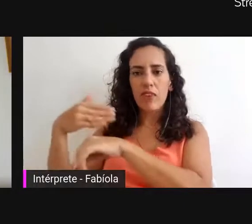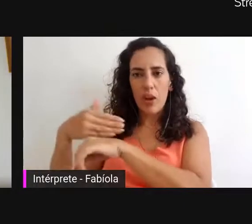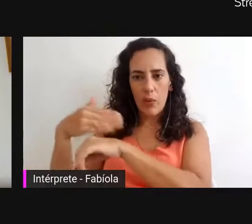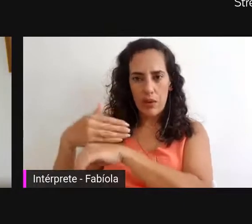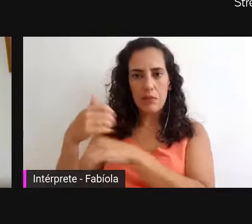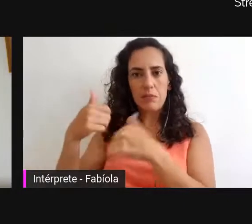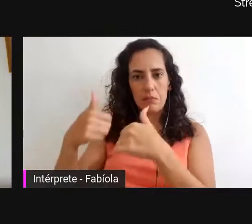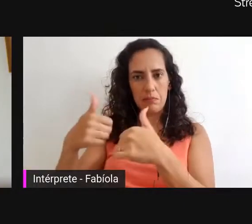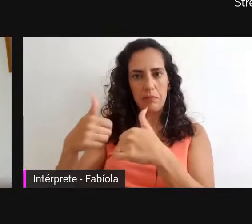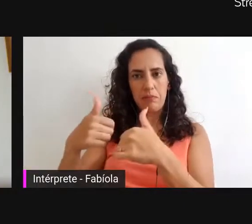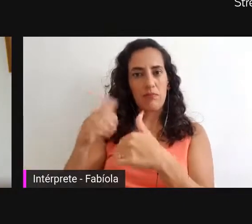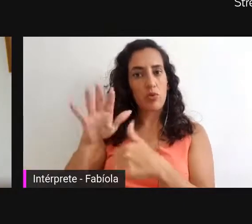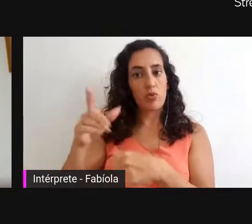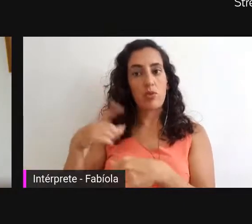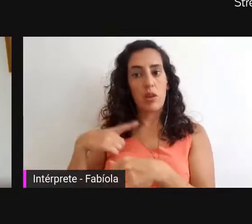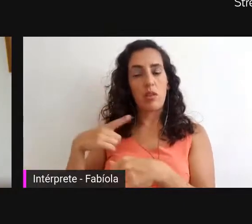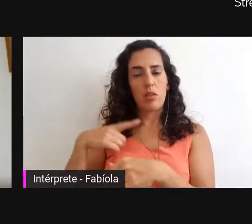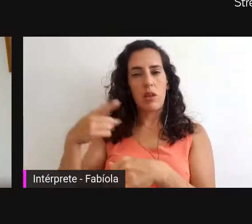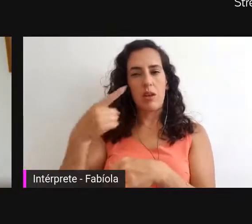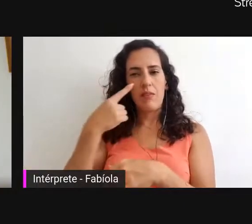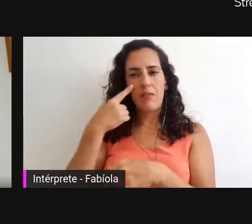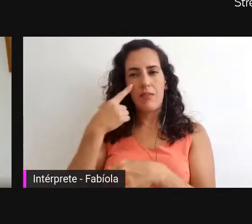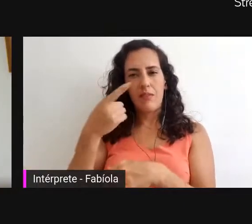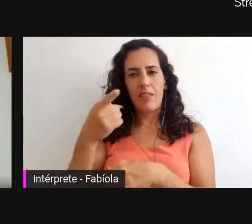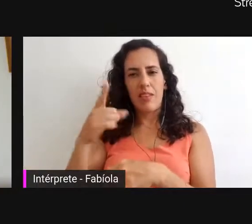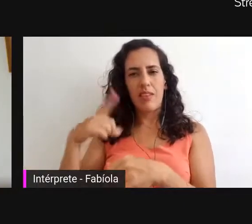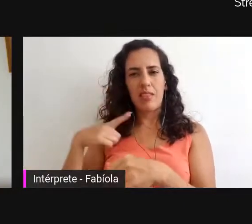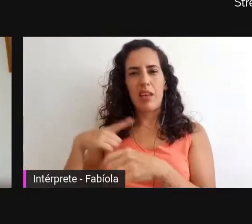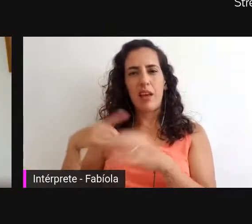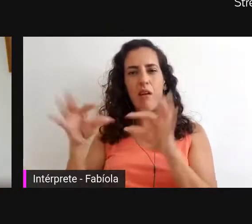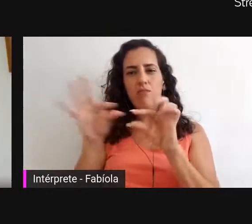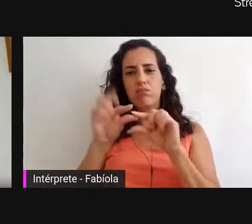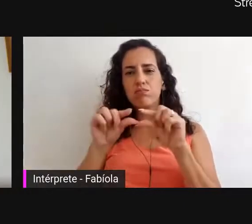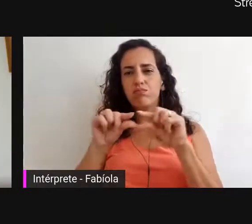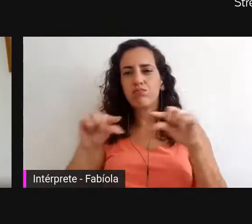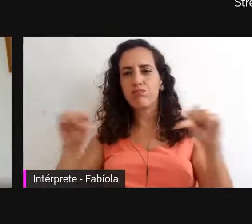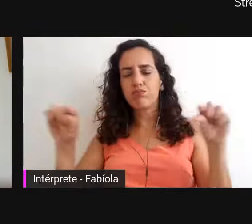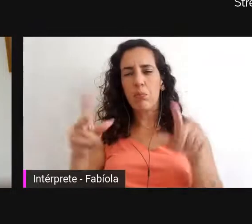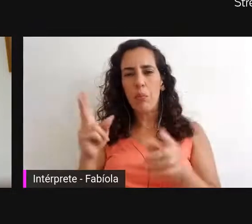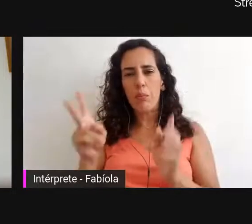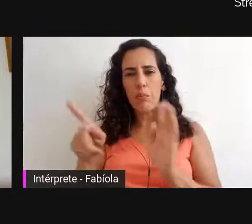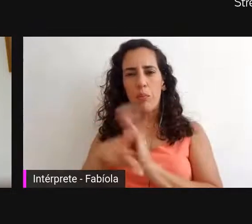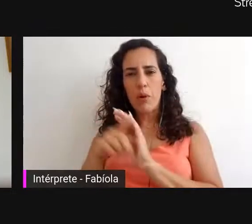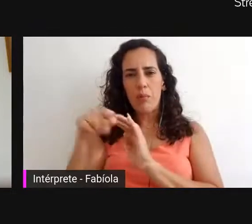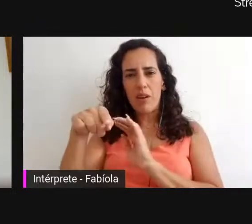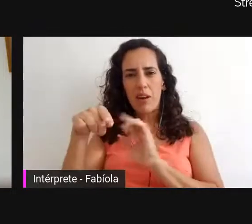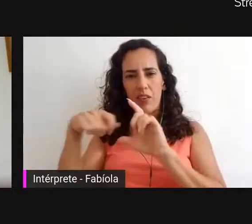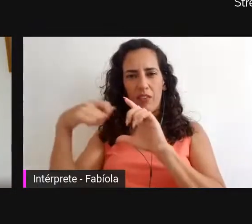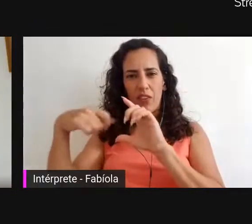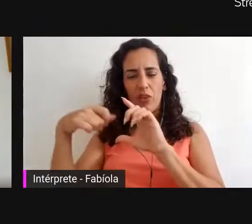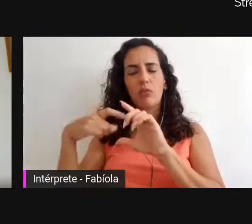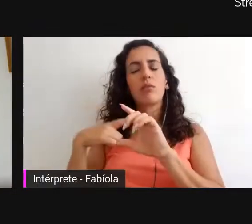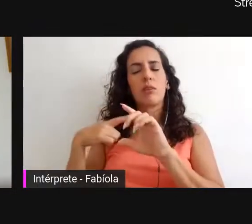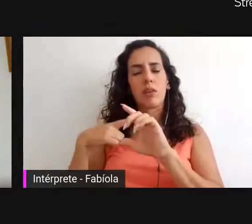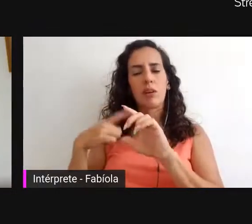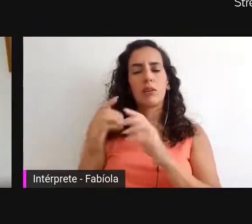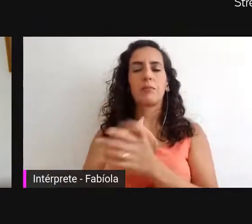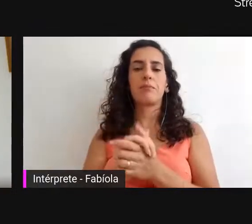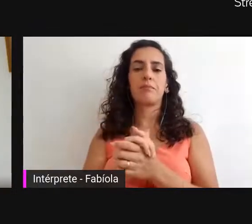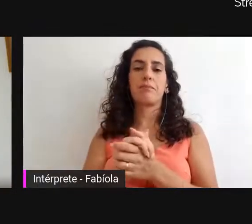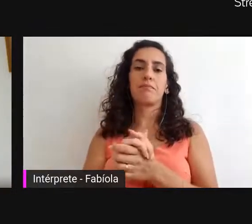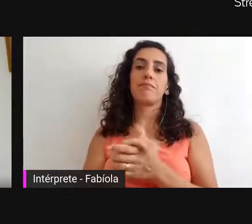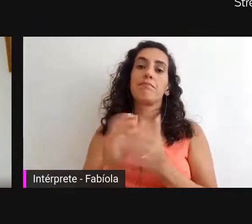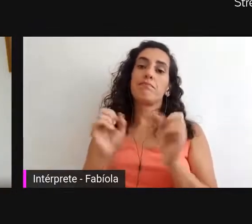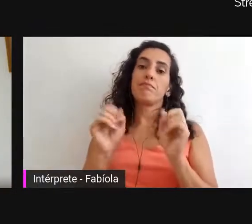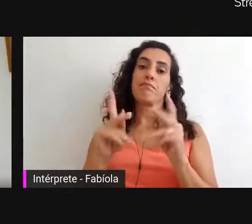se encontra aí na descrição do vídeo. Bom, então, parto agora para informar qual seria